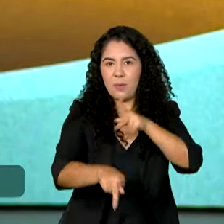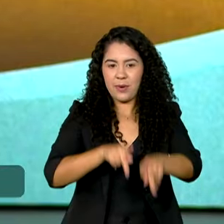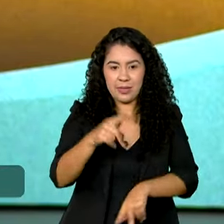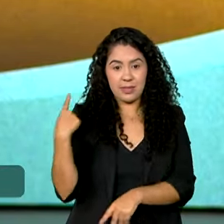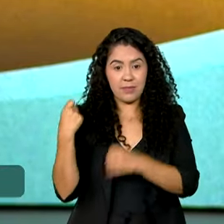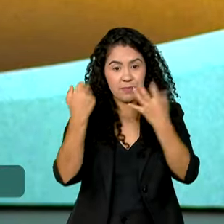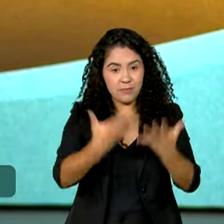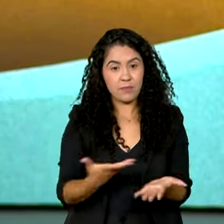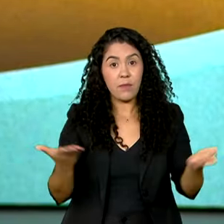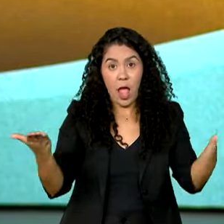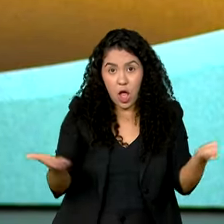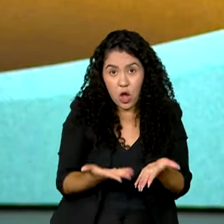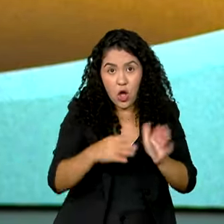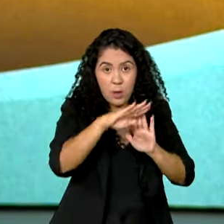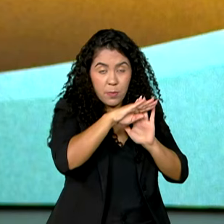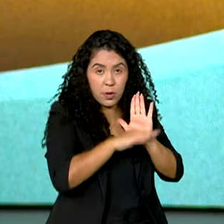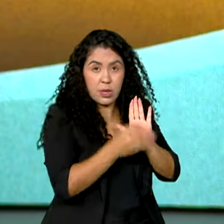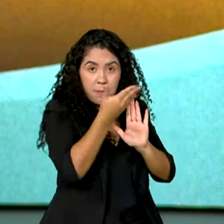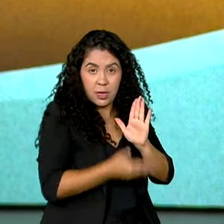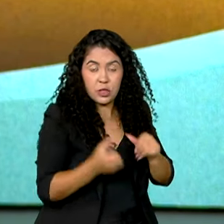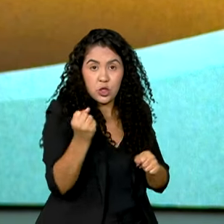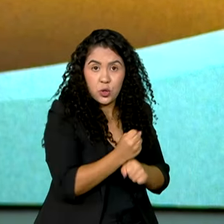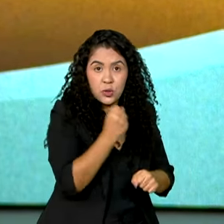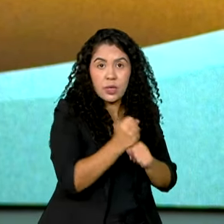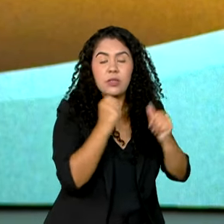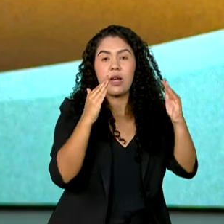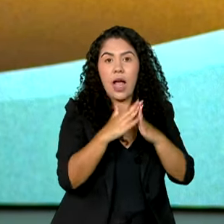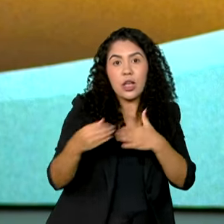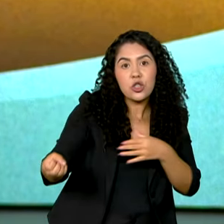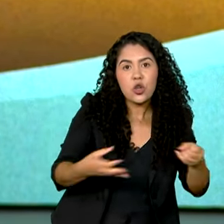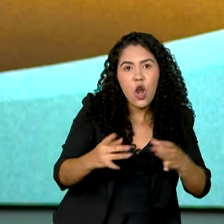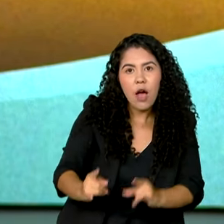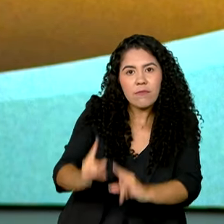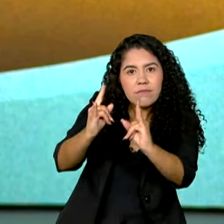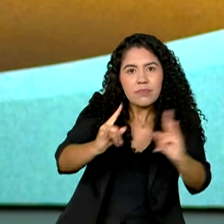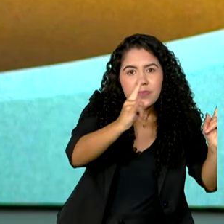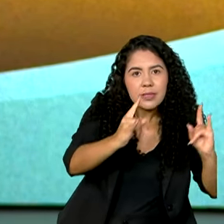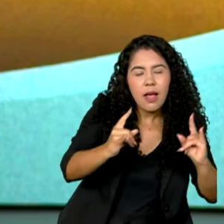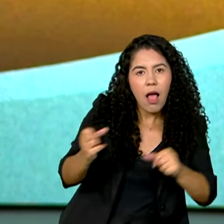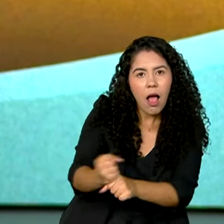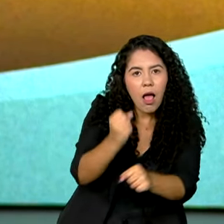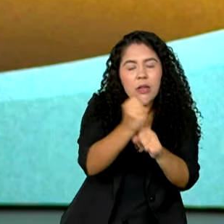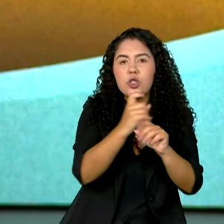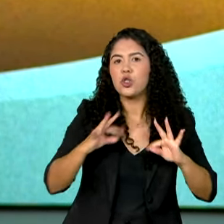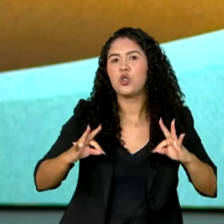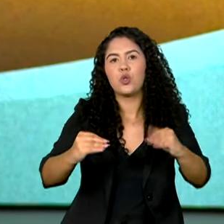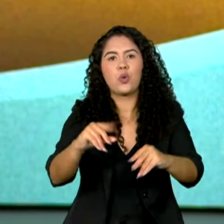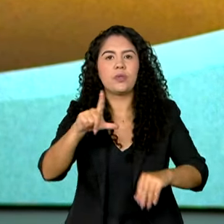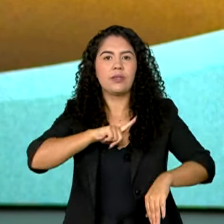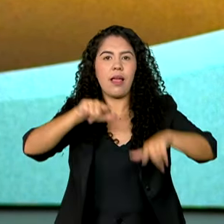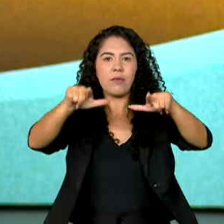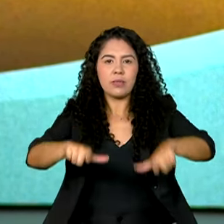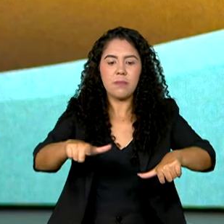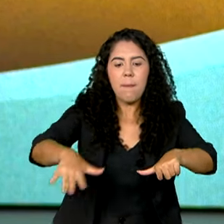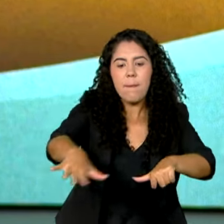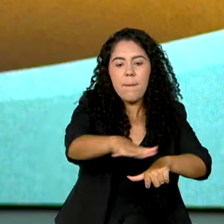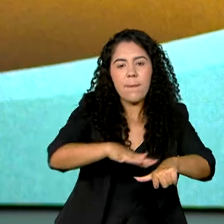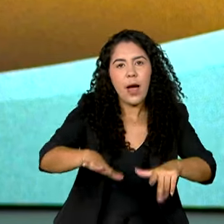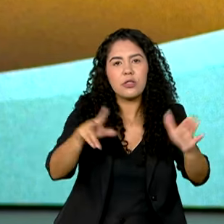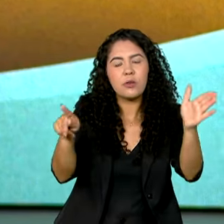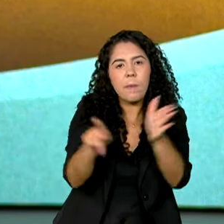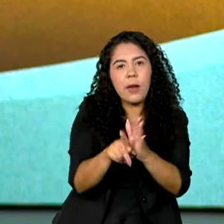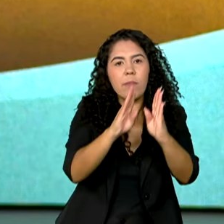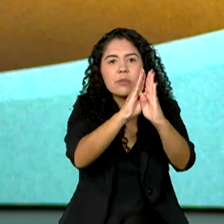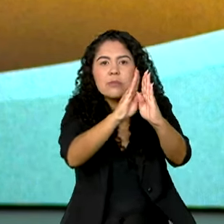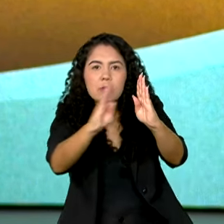volta do Minha Casa Minha Vida, os novos conjuntos habitacionais, todos terão o espaço de leitura, todos terão uma biblioteca. E